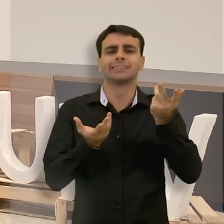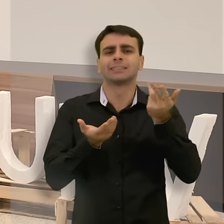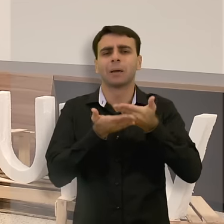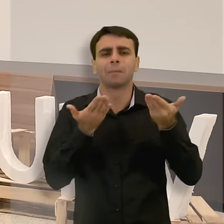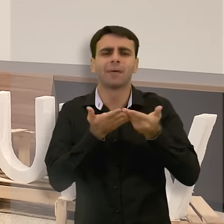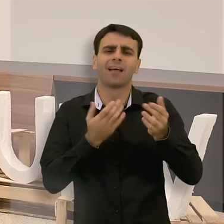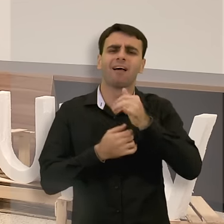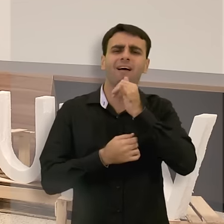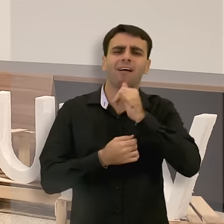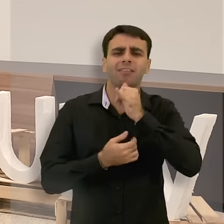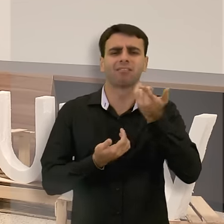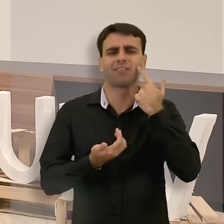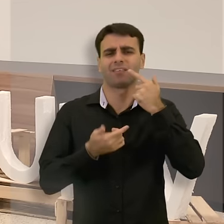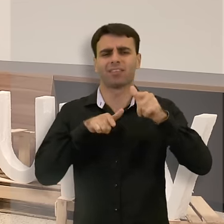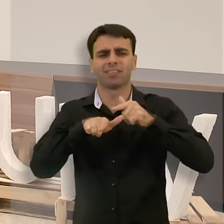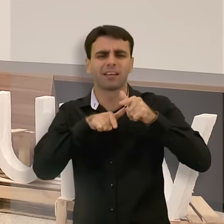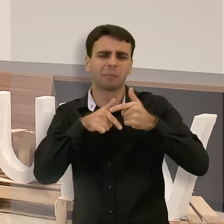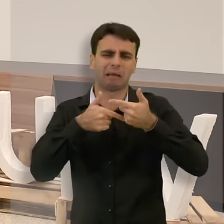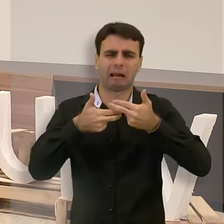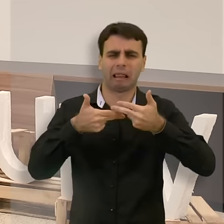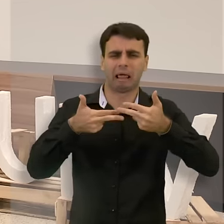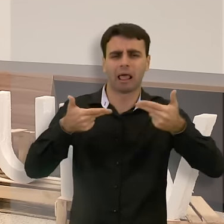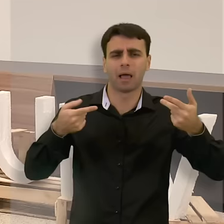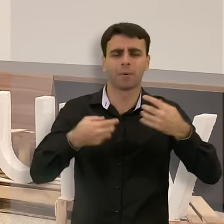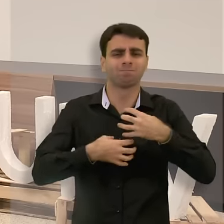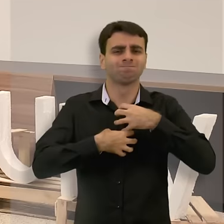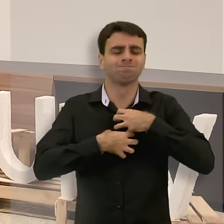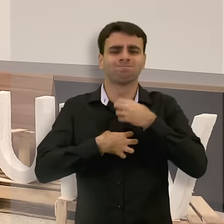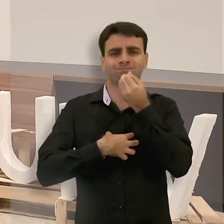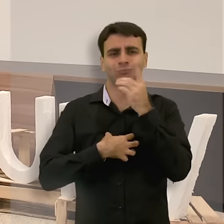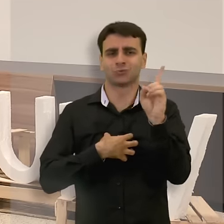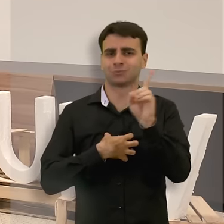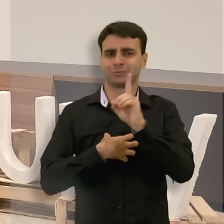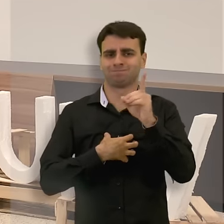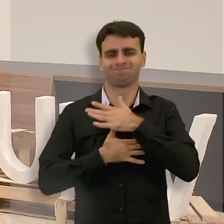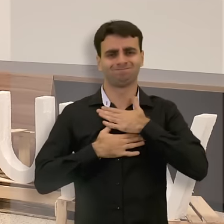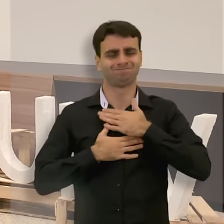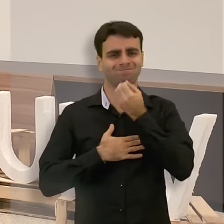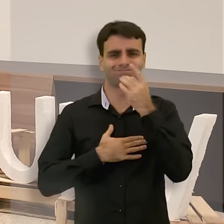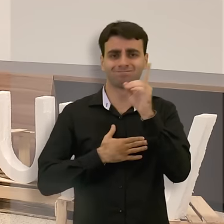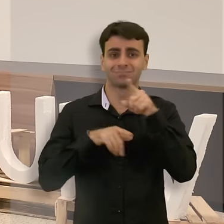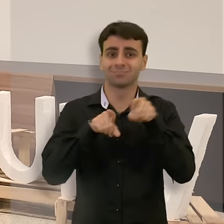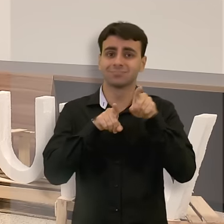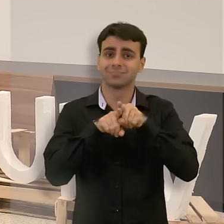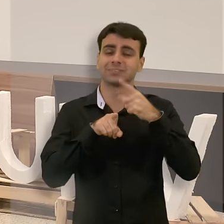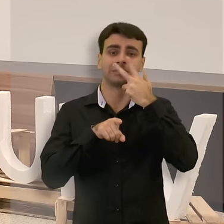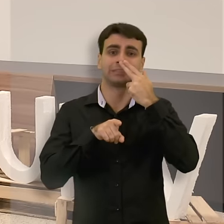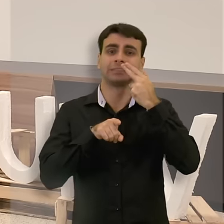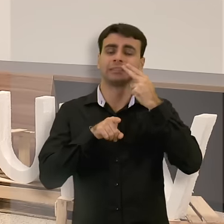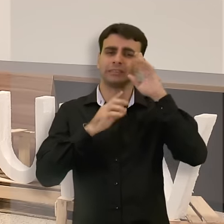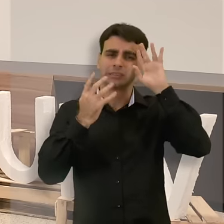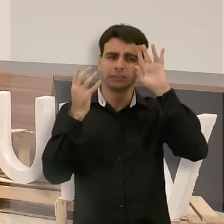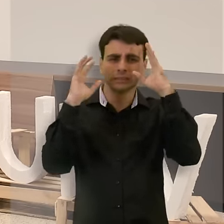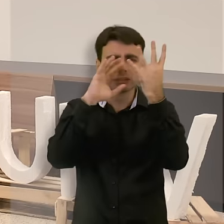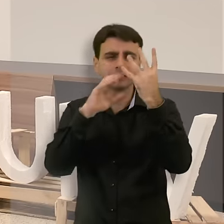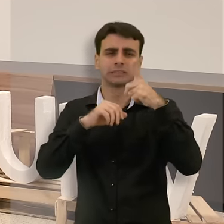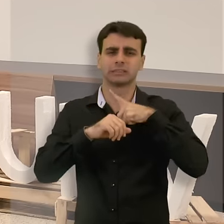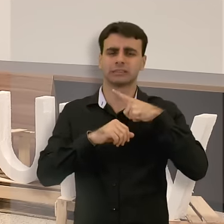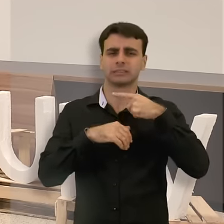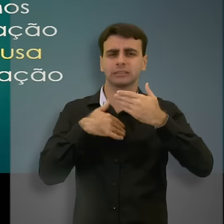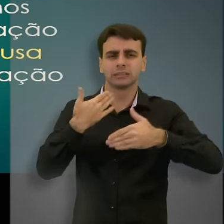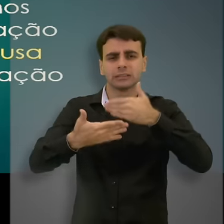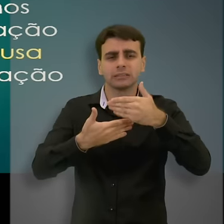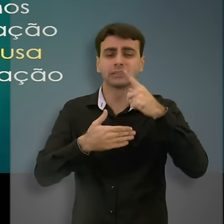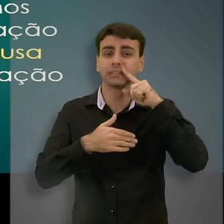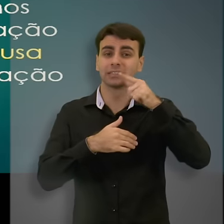inserção social, de trabalho, de bem-estar com a nossa família. Os transtornos mentais e comportamentais são responsáveis por